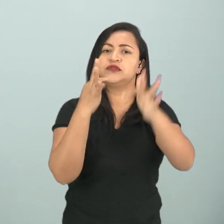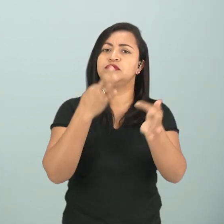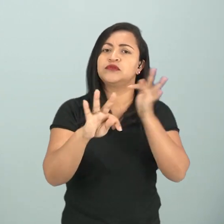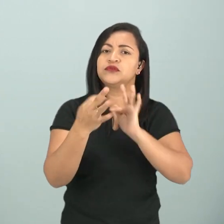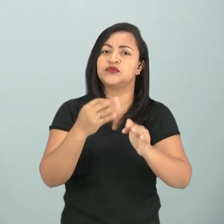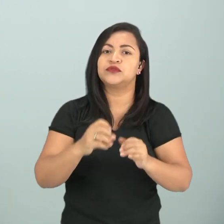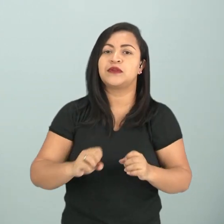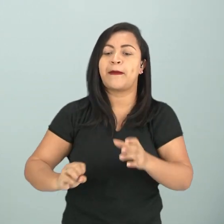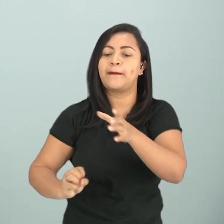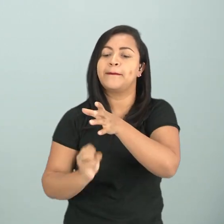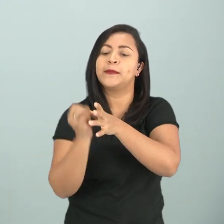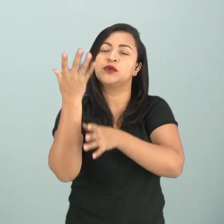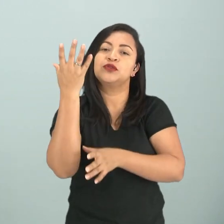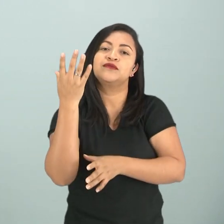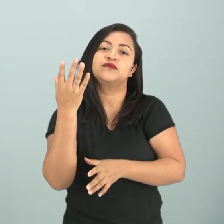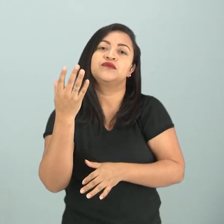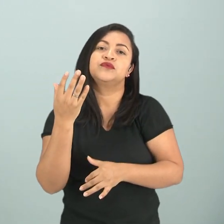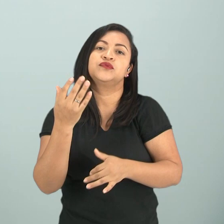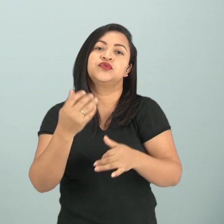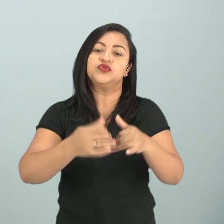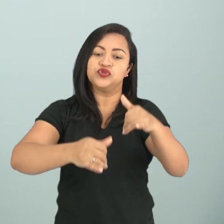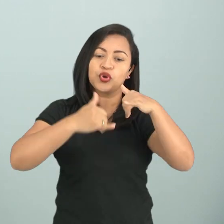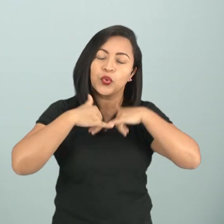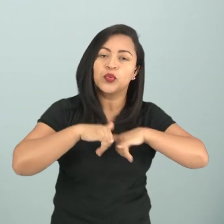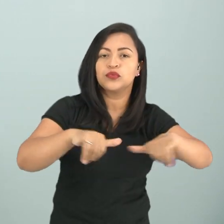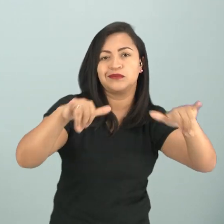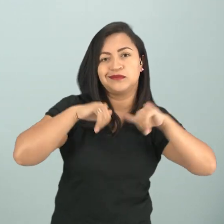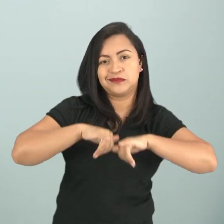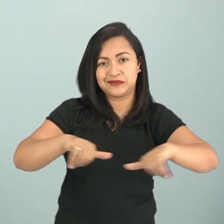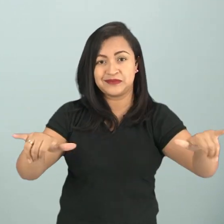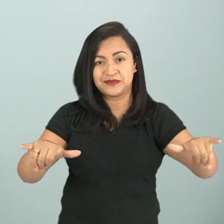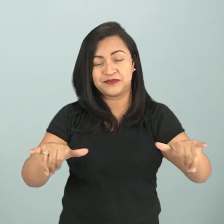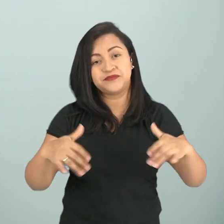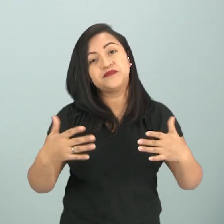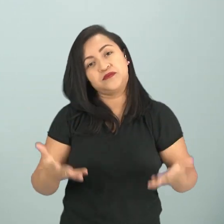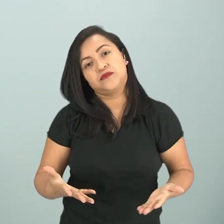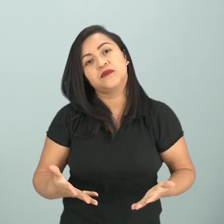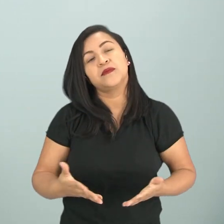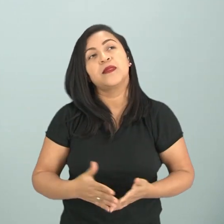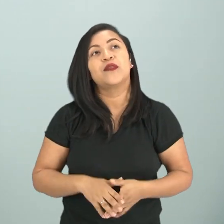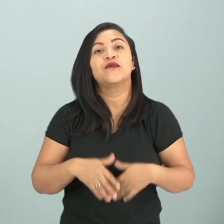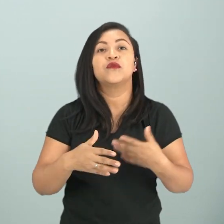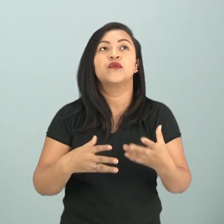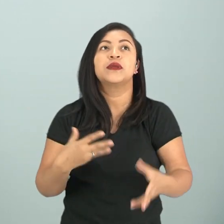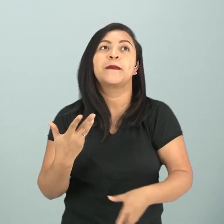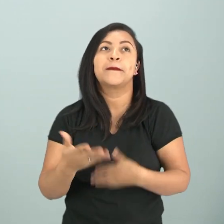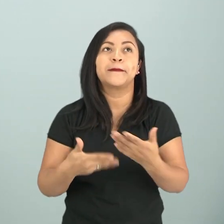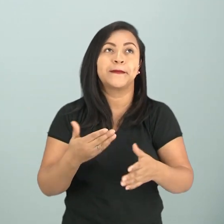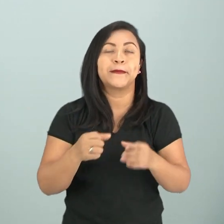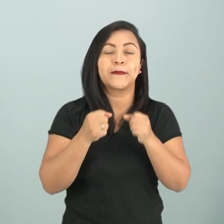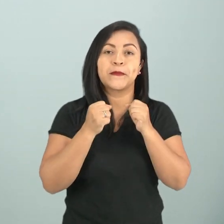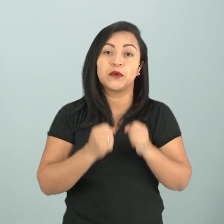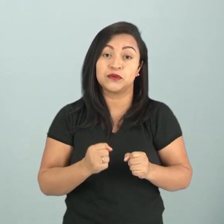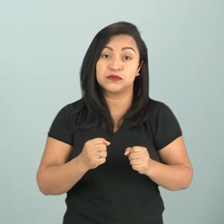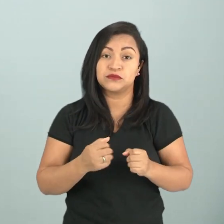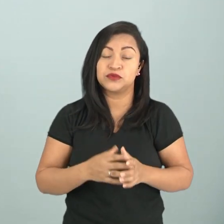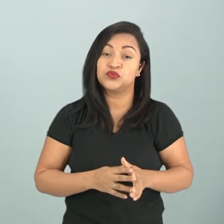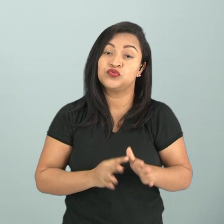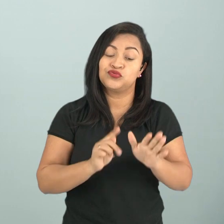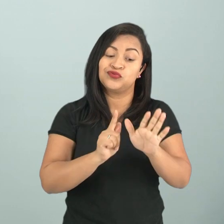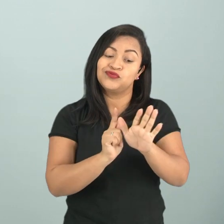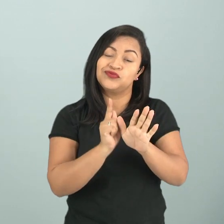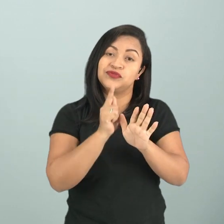formas de comunicação. E essas novas formas de comunicação foi que trouxeram os novos gêneros